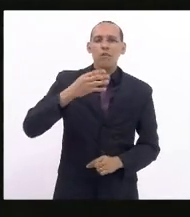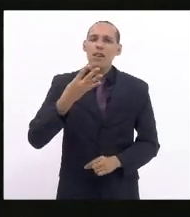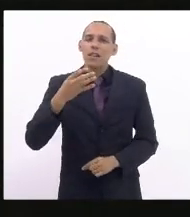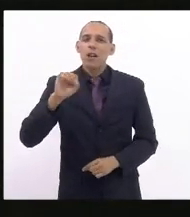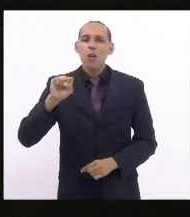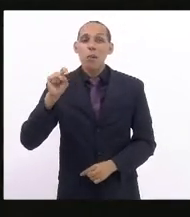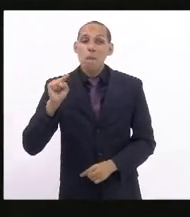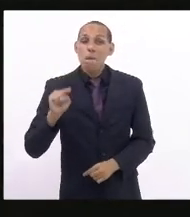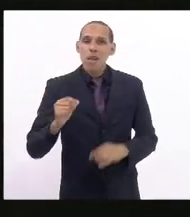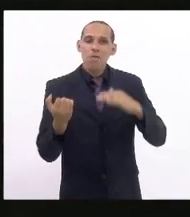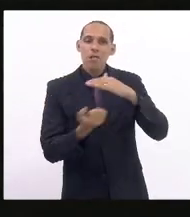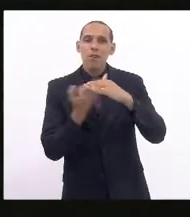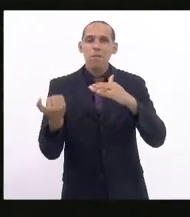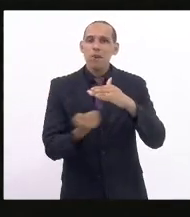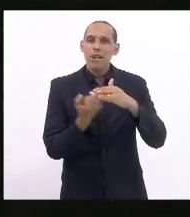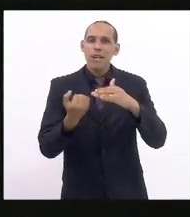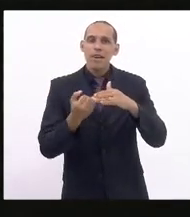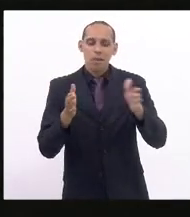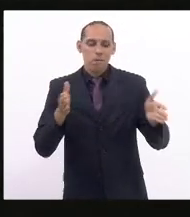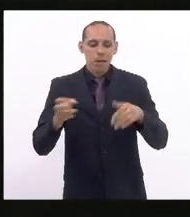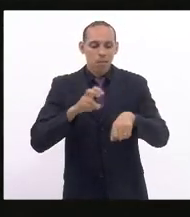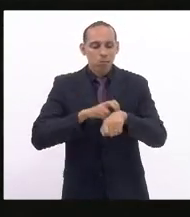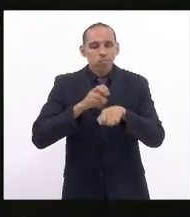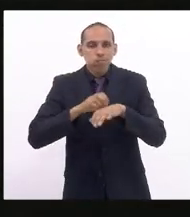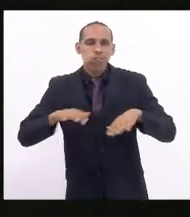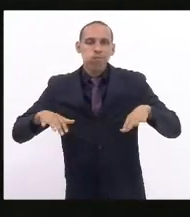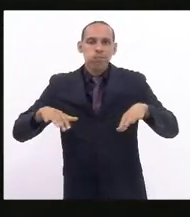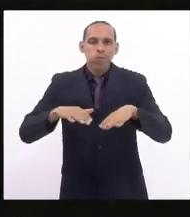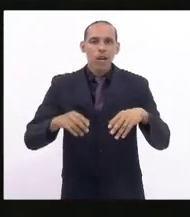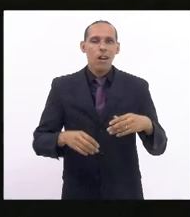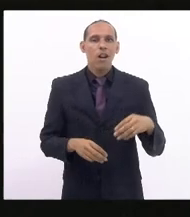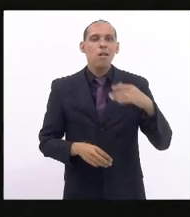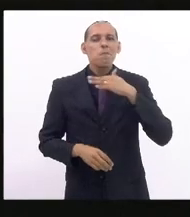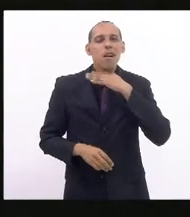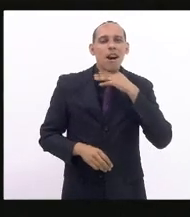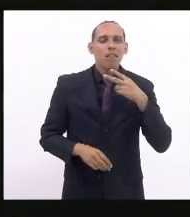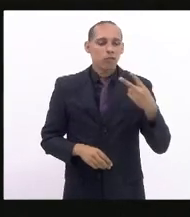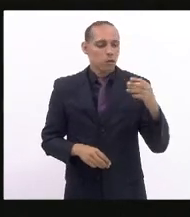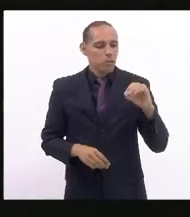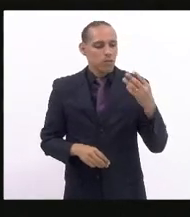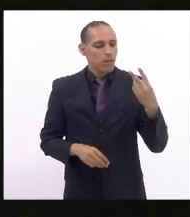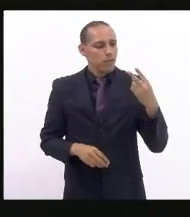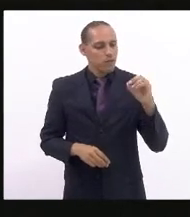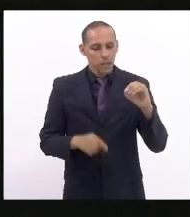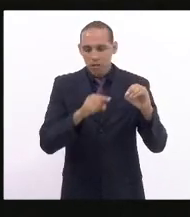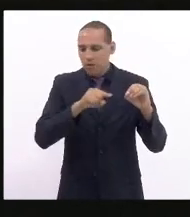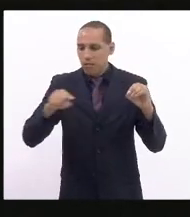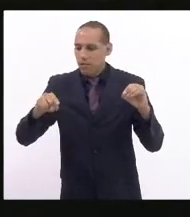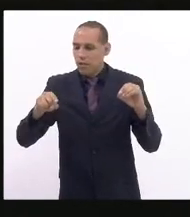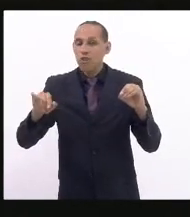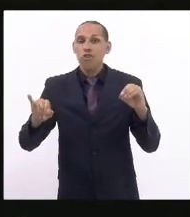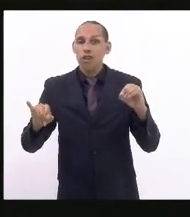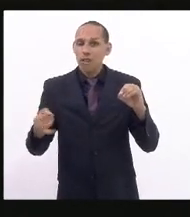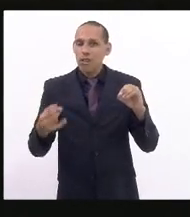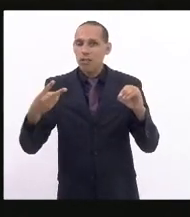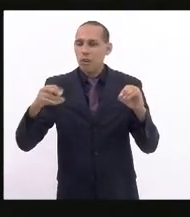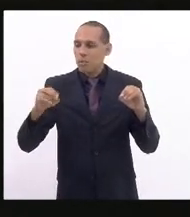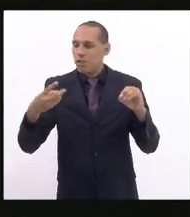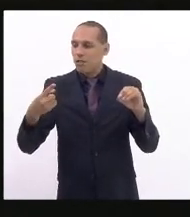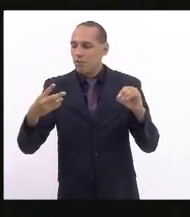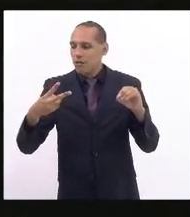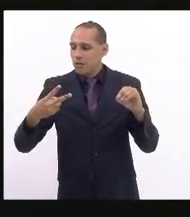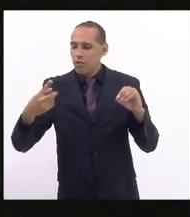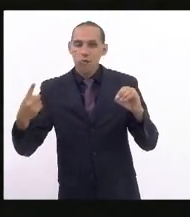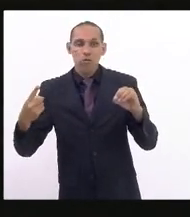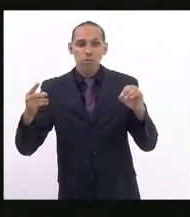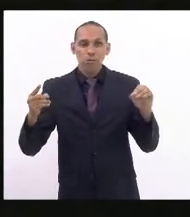fechadas no Brasil de março de 2020 a janeiro de 2021. A pandemia para